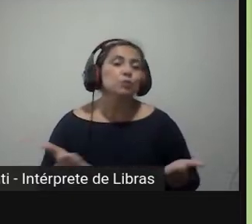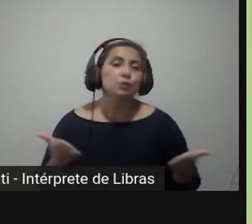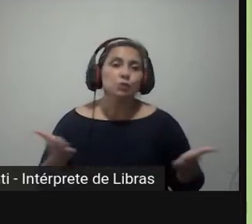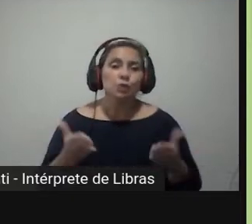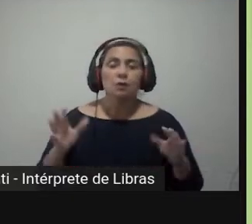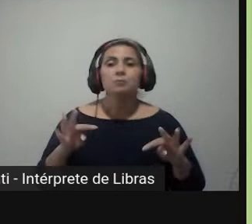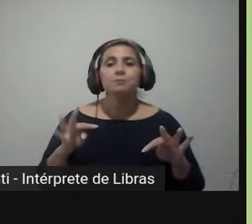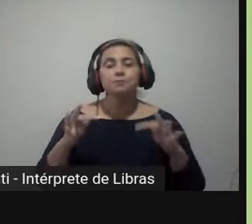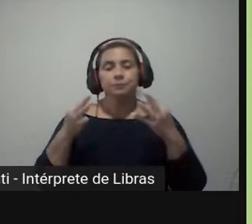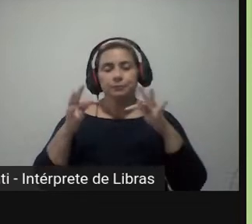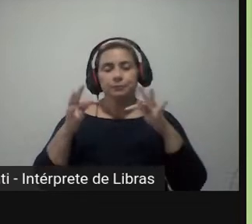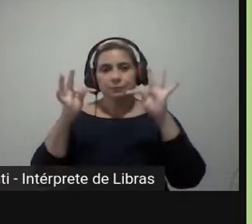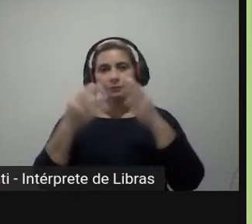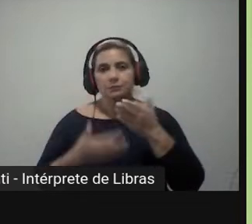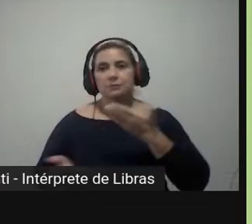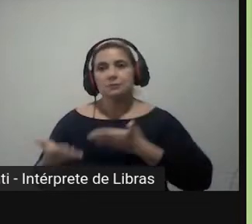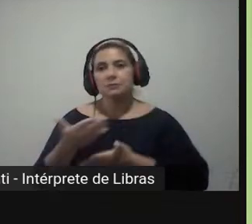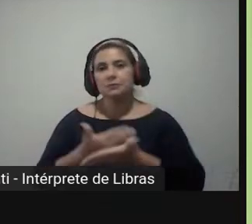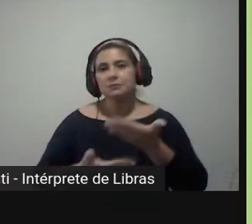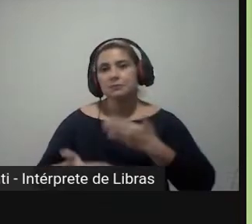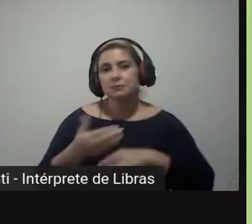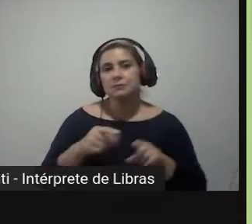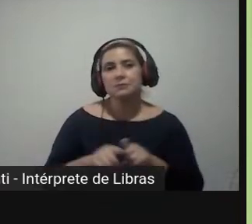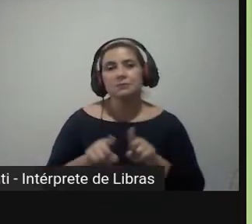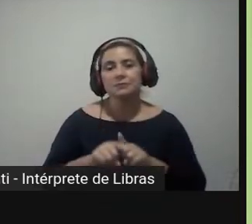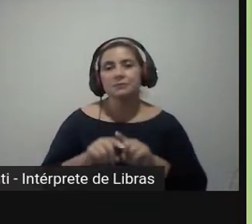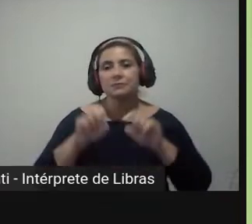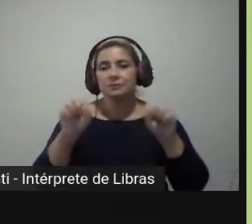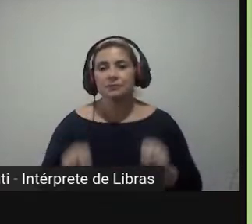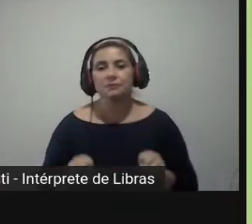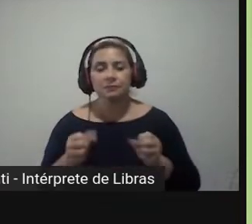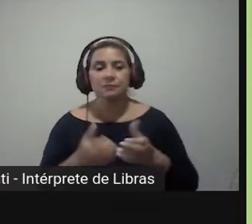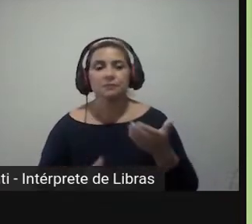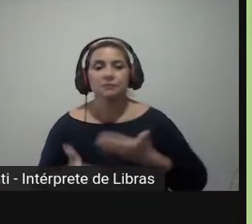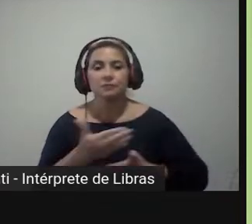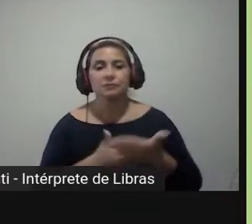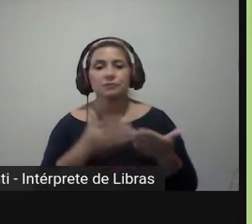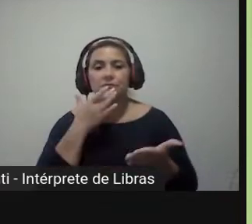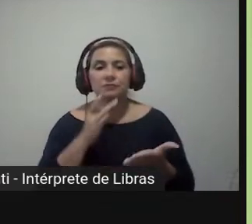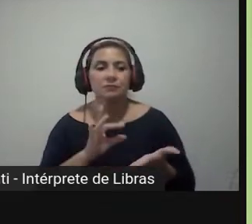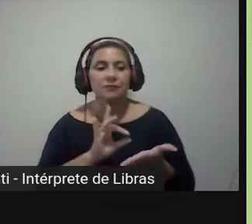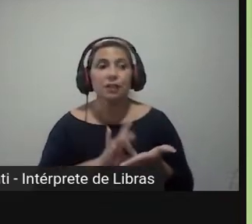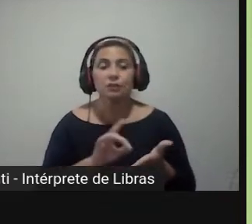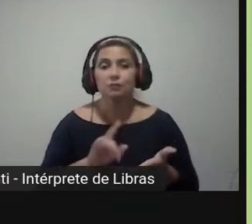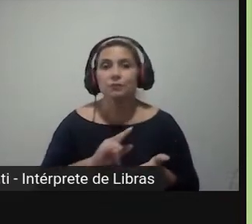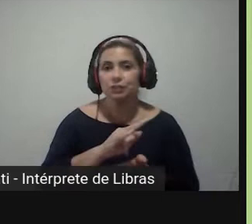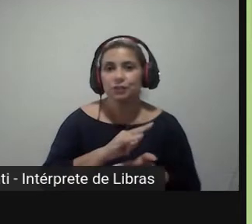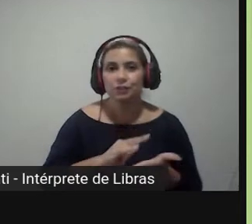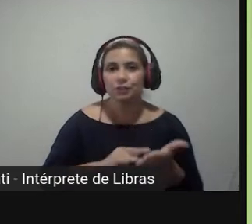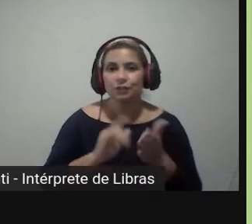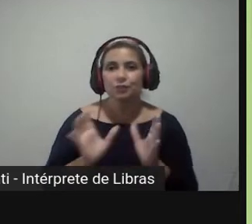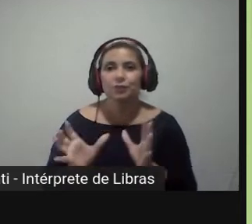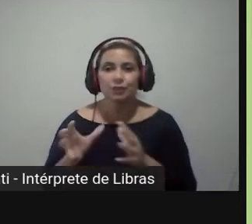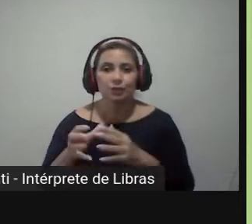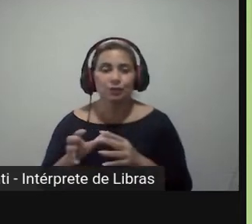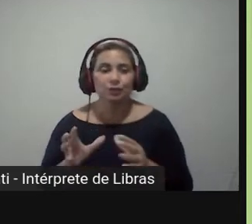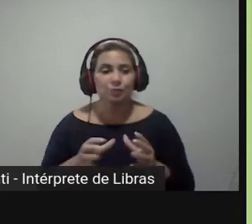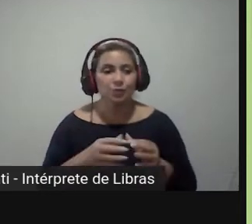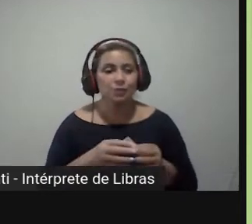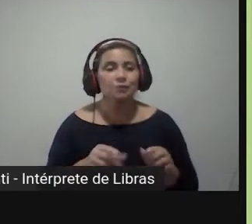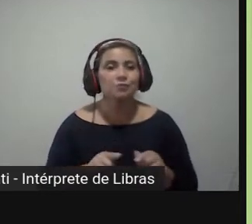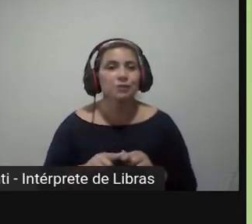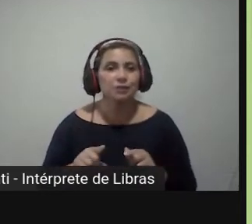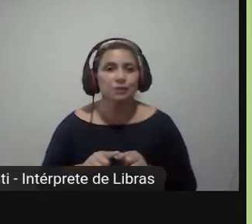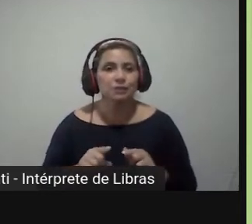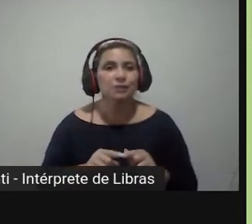desenvolvimento envolve a integração do Diário com sistemas de produção e registro dos documentos que o compõem e também estão em fase de